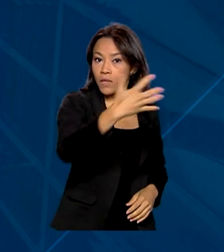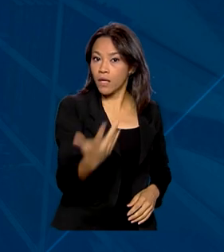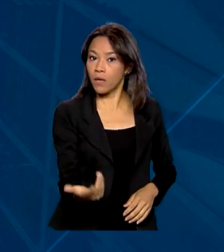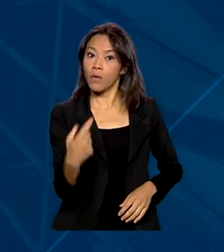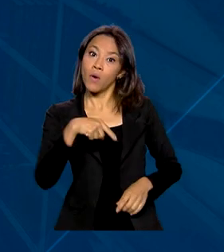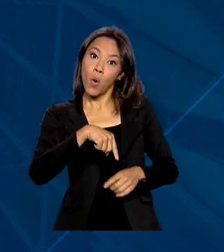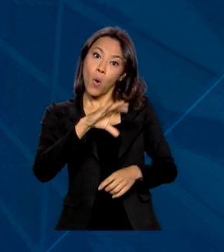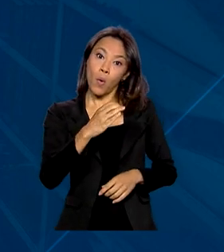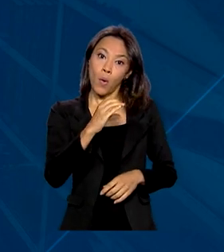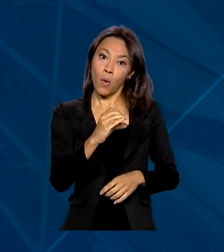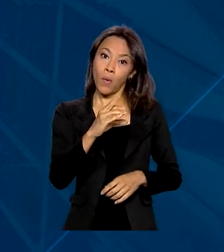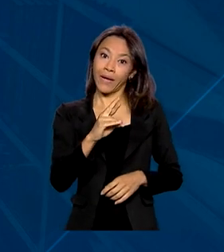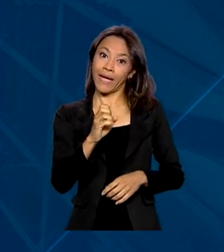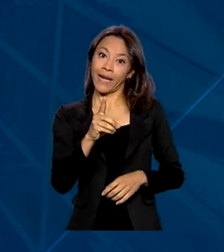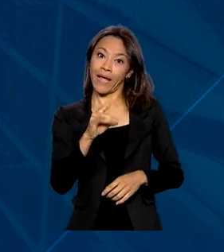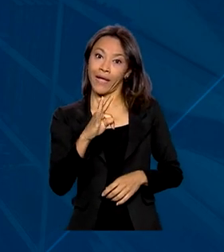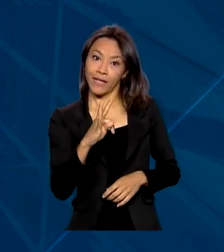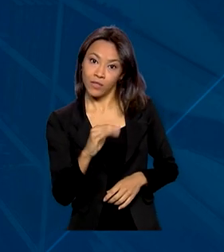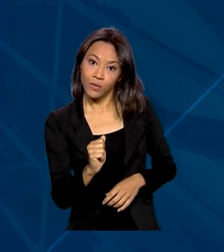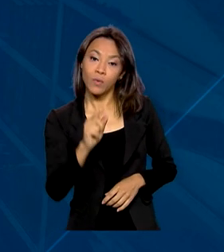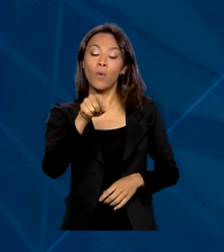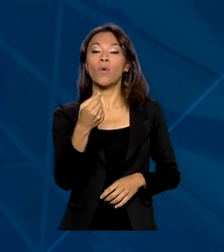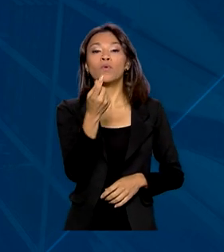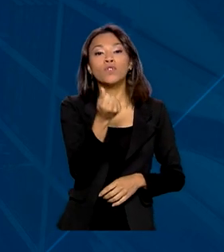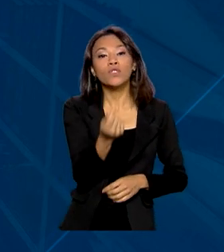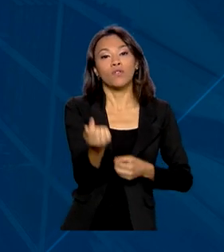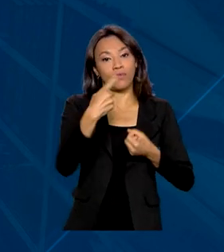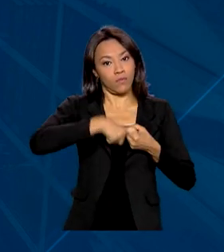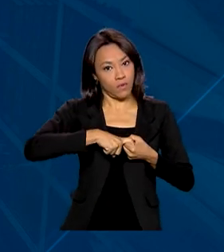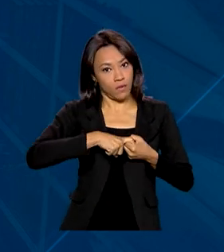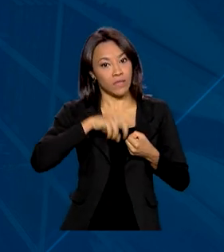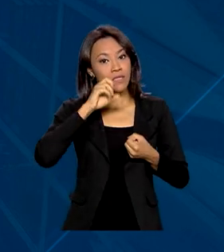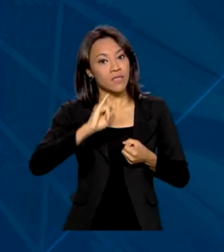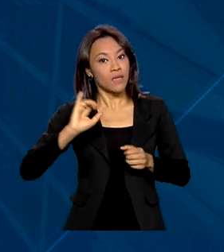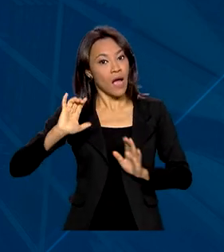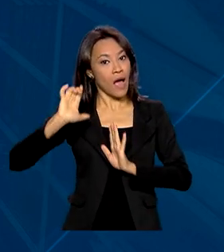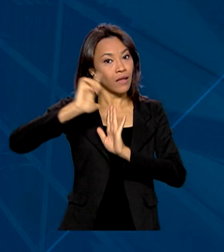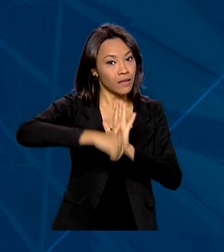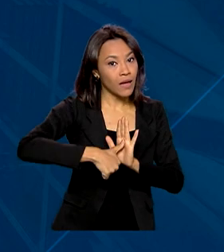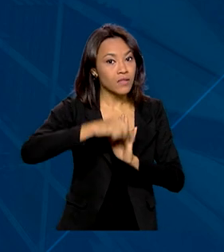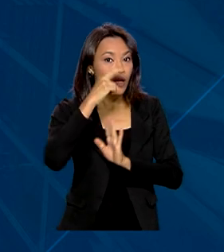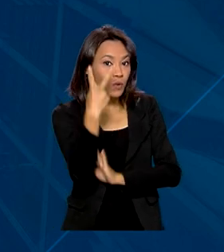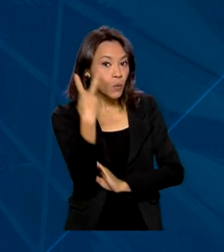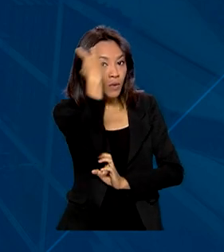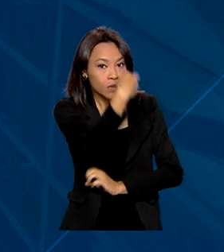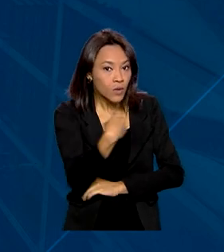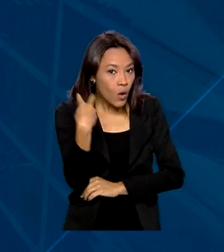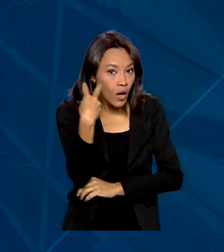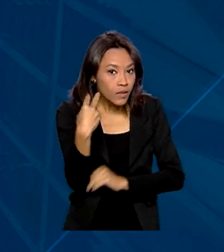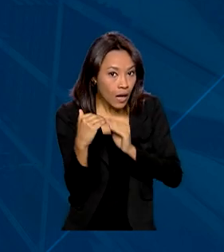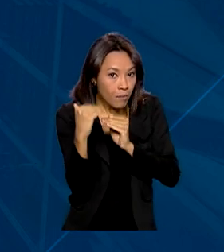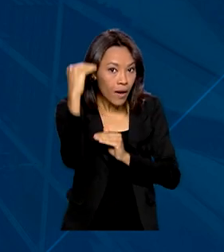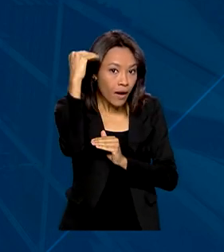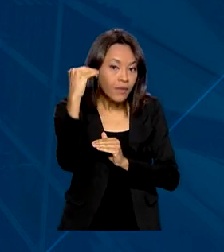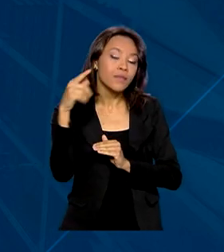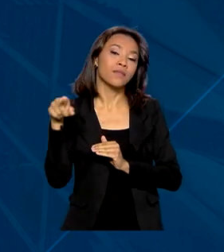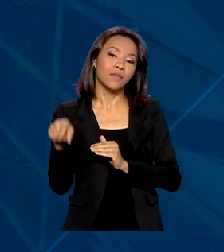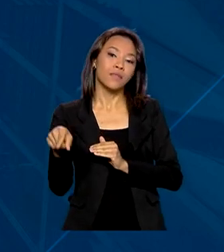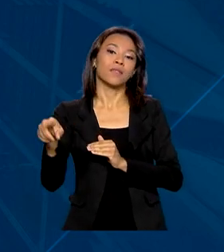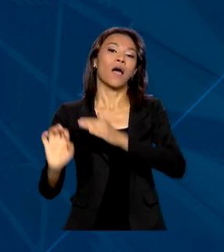futura ou o reembolso integral. Se o atraso for superior a duas horas, a companhia deve